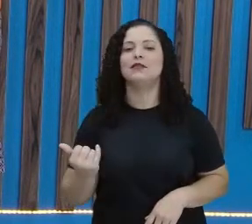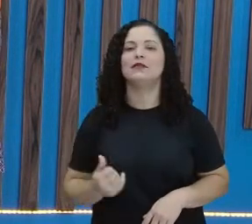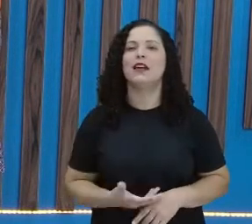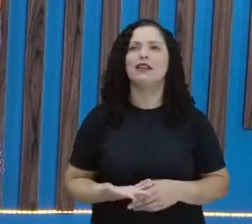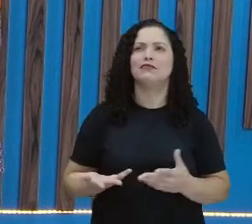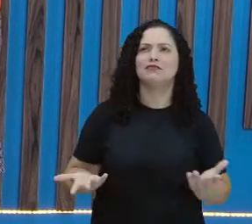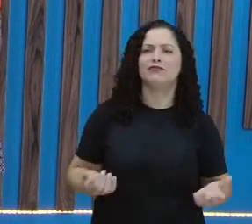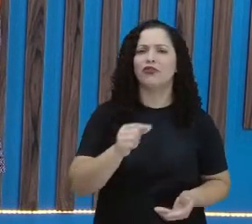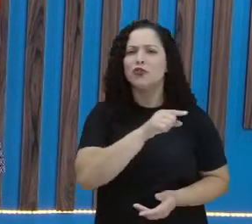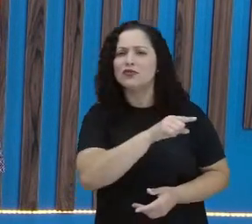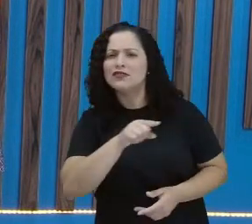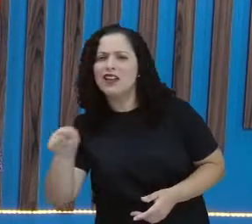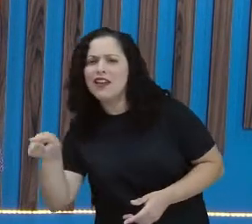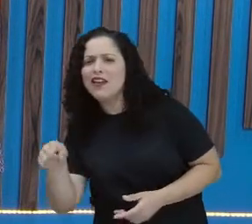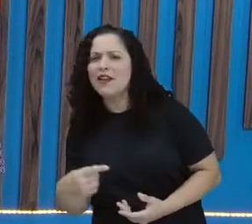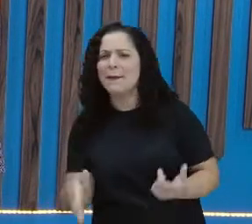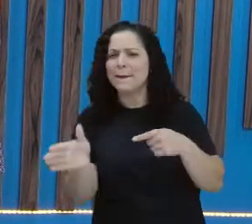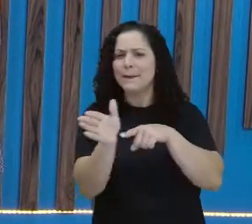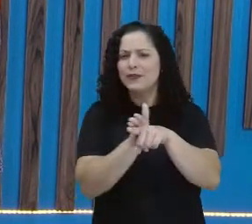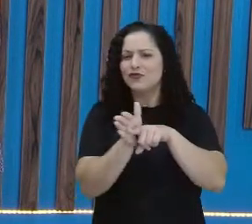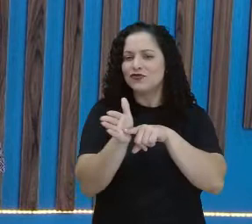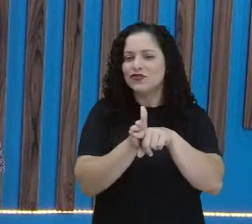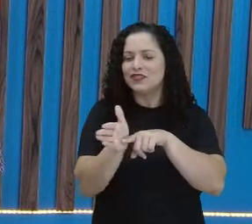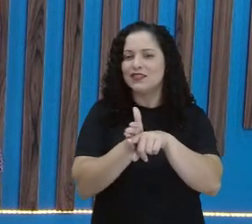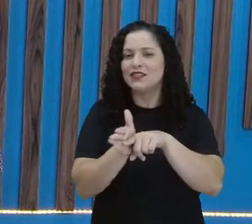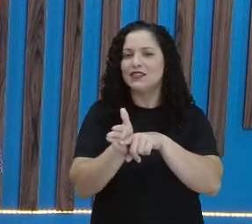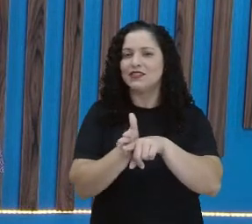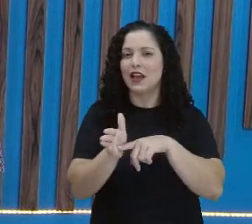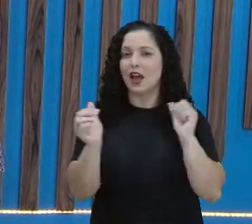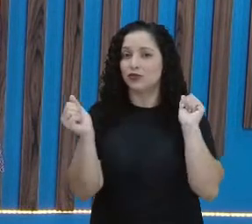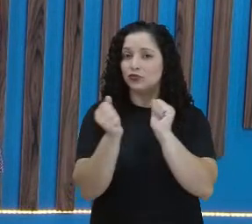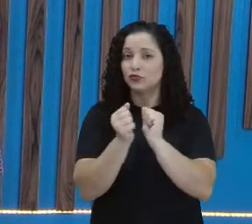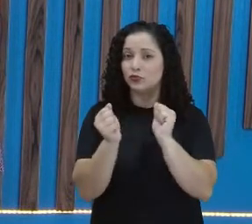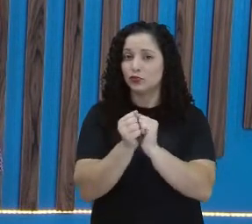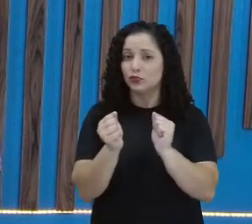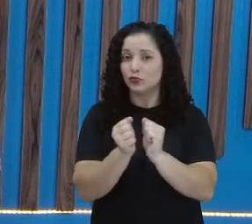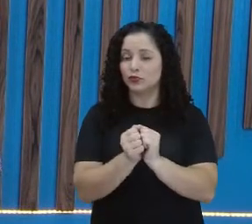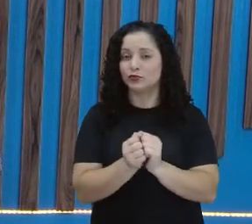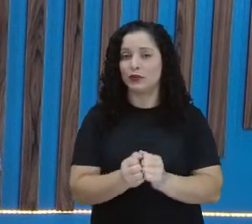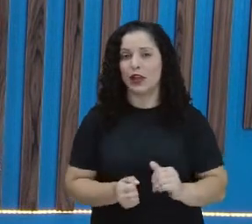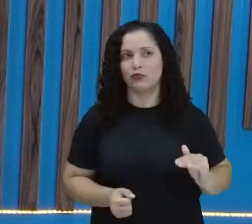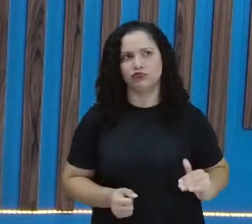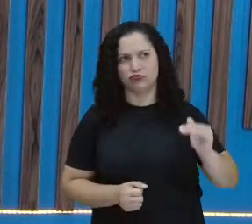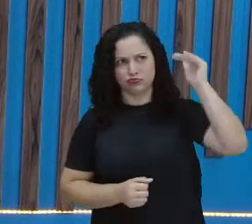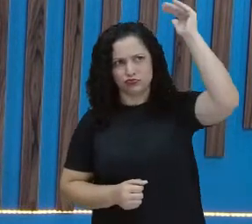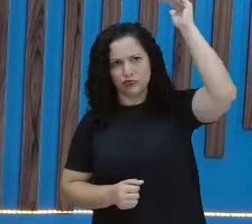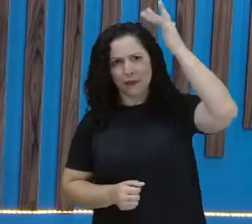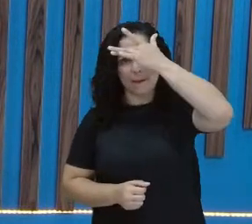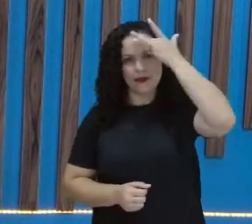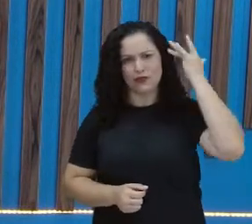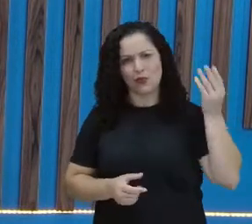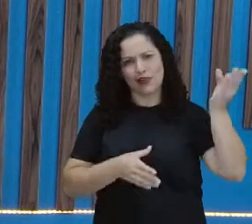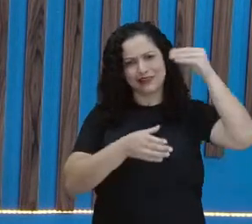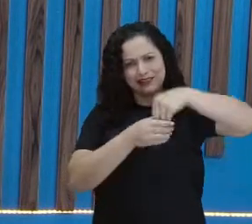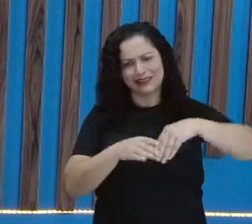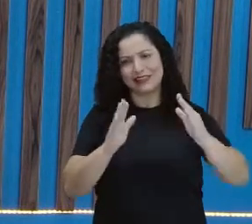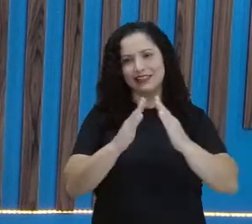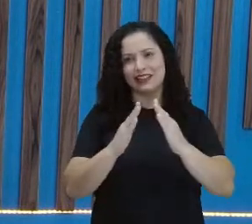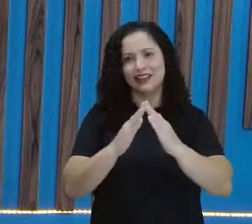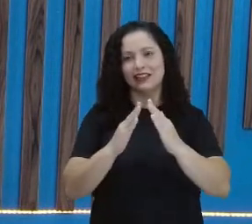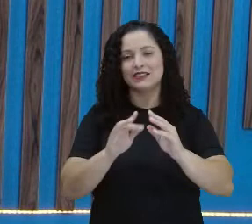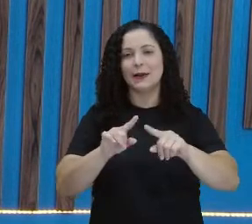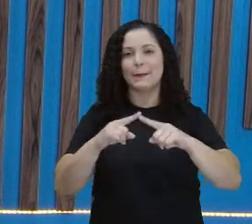não só sua, mas você vai fazer uma pesquisa aí do adulto que está do seu lado em casa. Bom, antes de